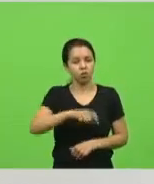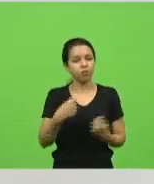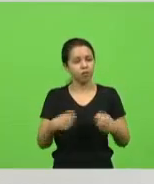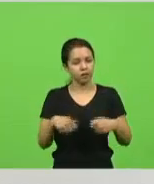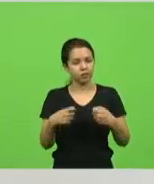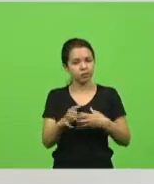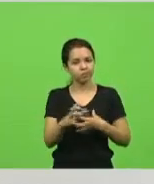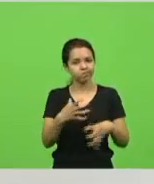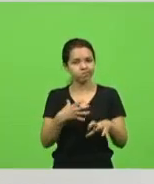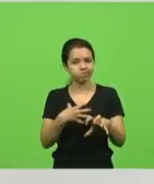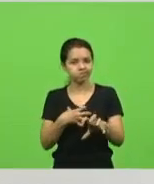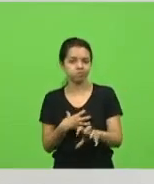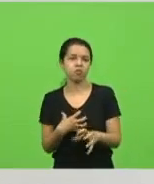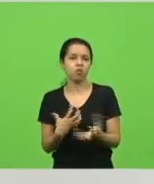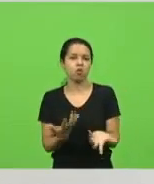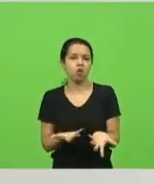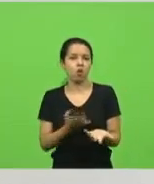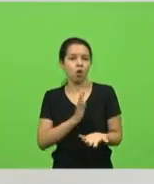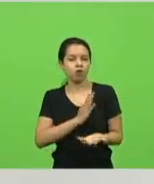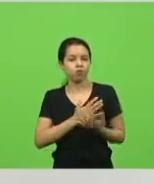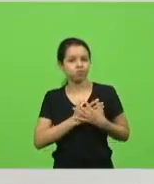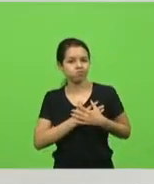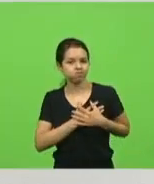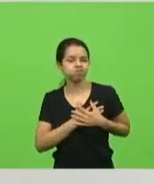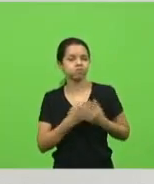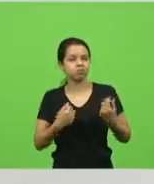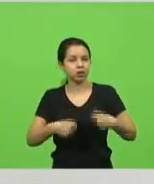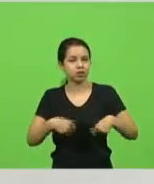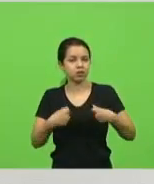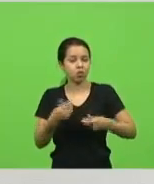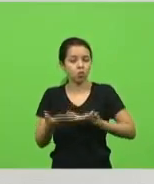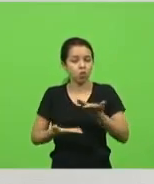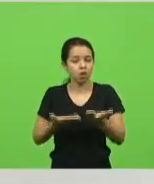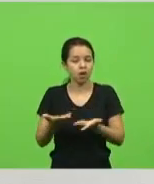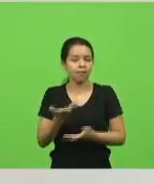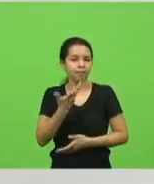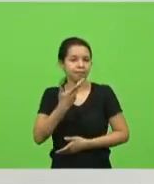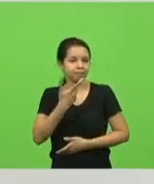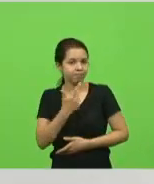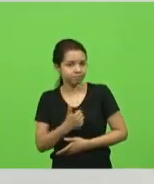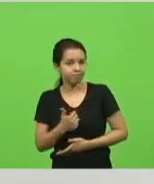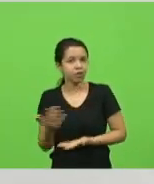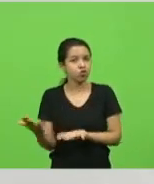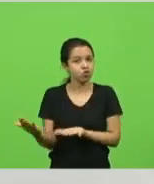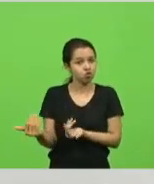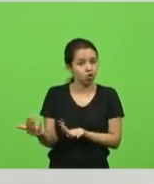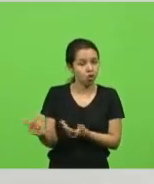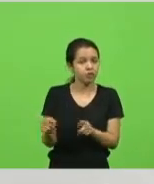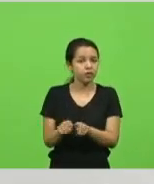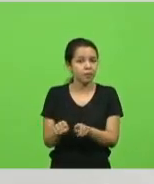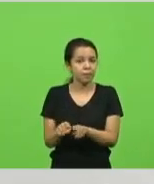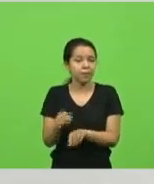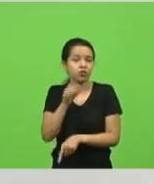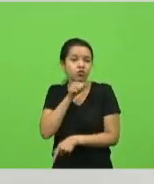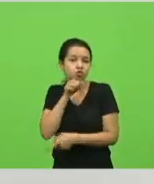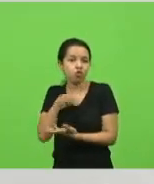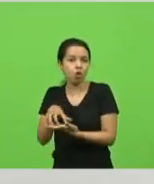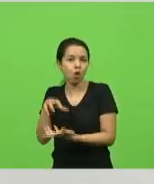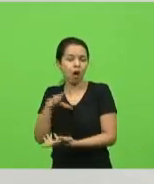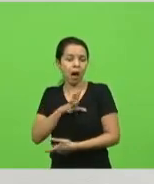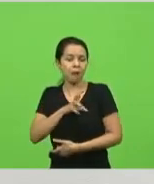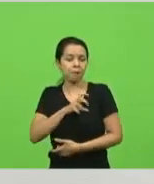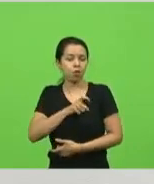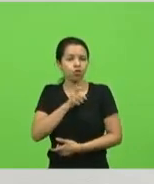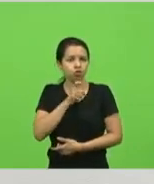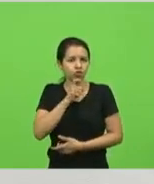continue pulsando na batida do amor e que a gente cuide das nossas crianças, cuide dos nossos adolescentes e idosos e não deixe o amor se esfriar. É uma